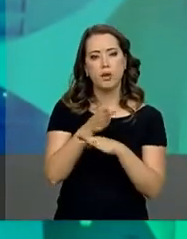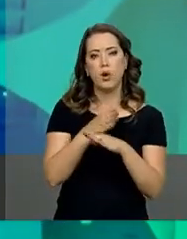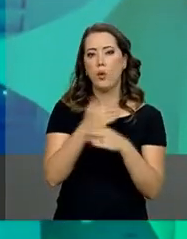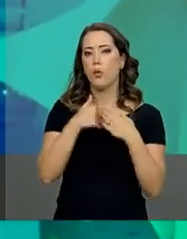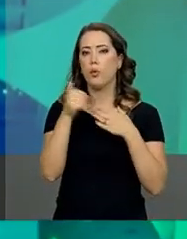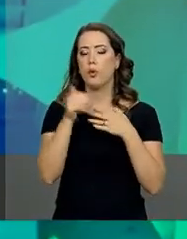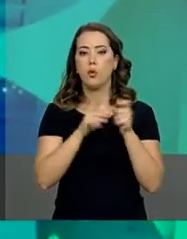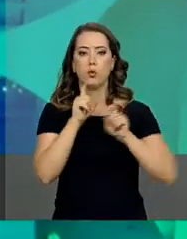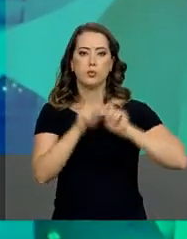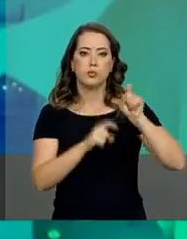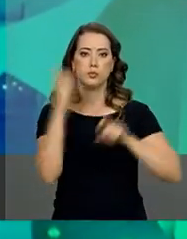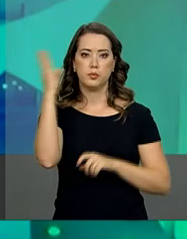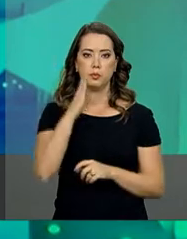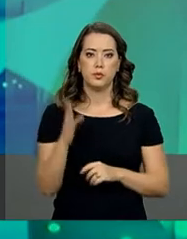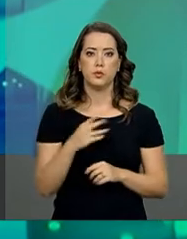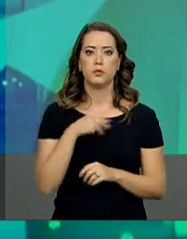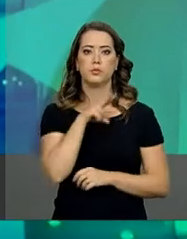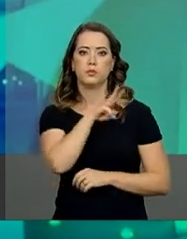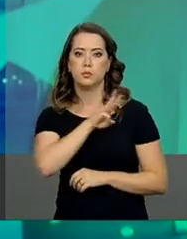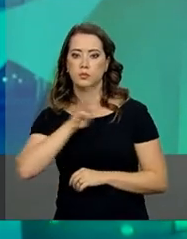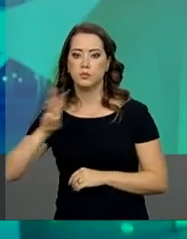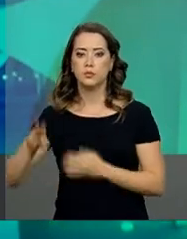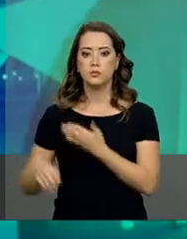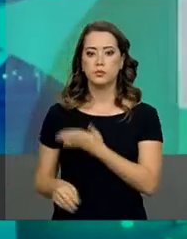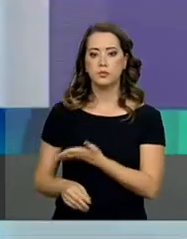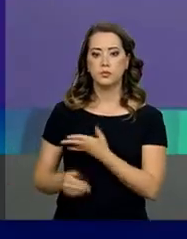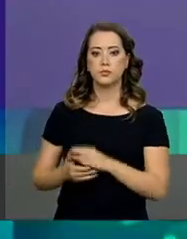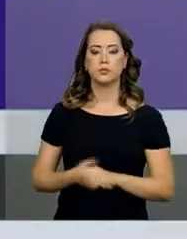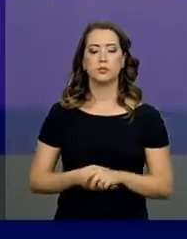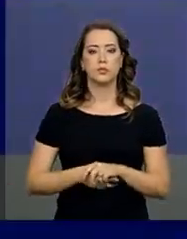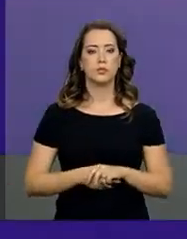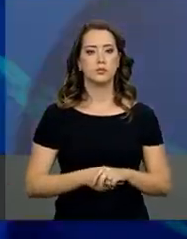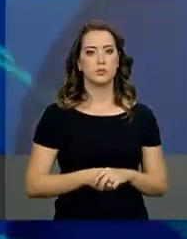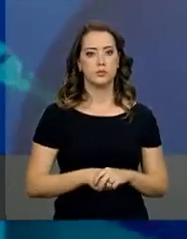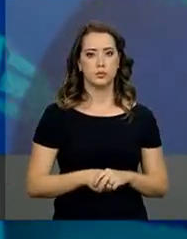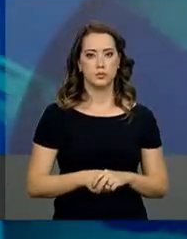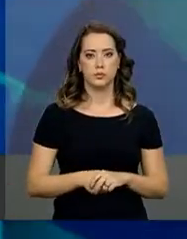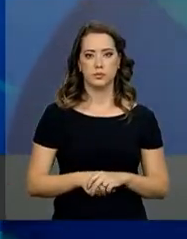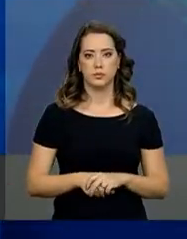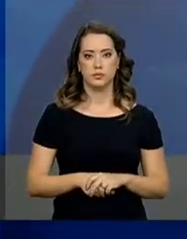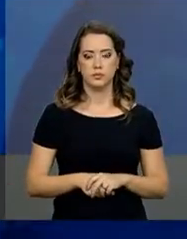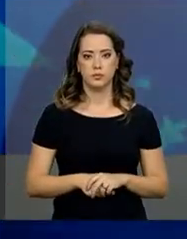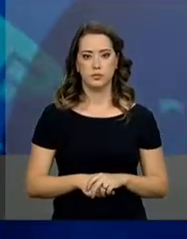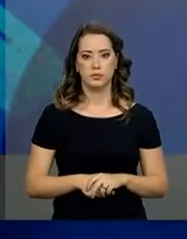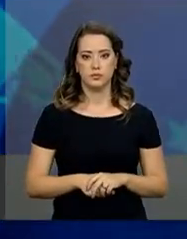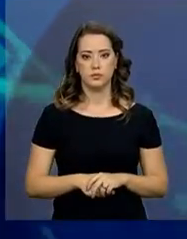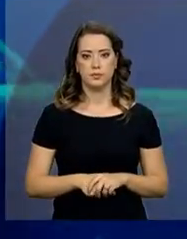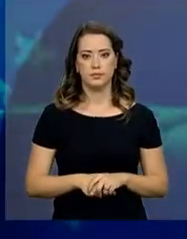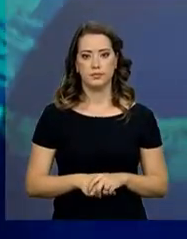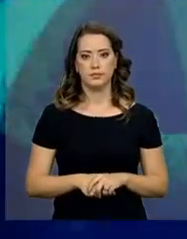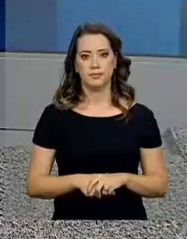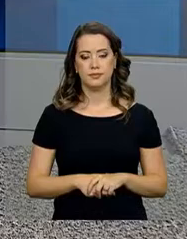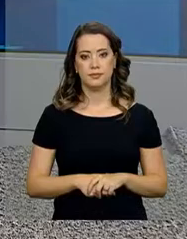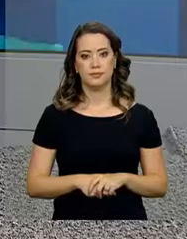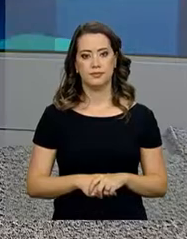qualquer computador do Brasil no endereço escoladotrabalhador.gov.br.